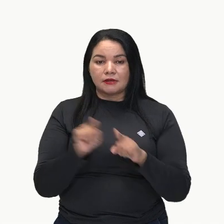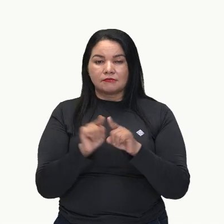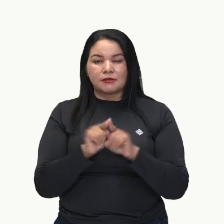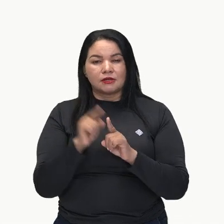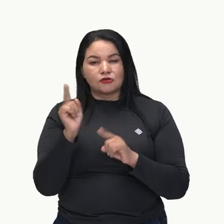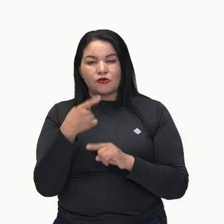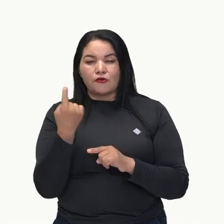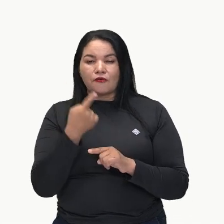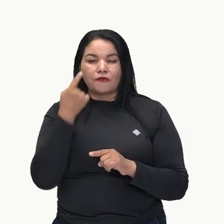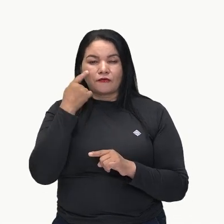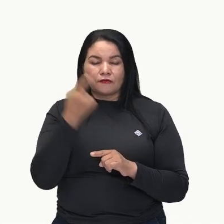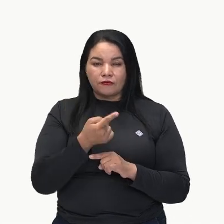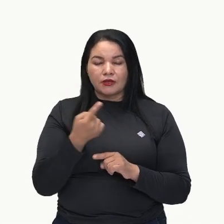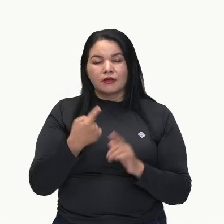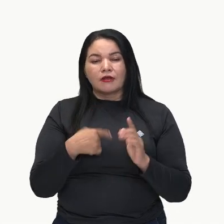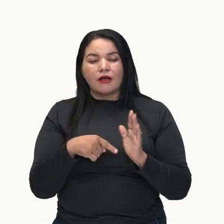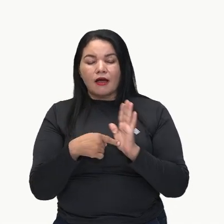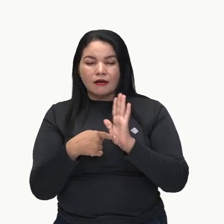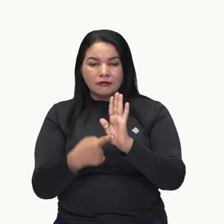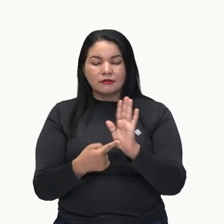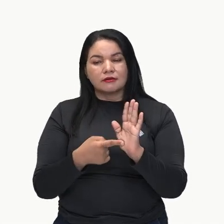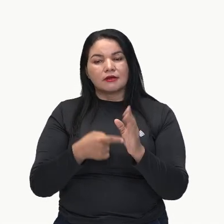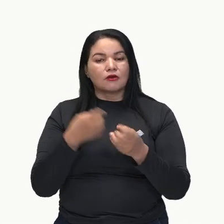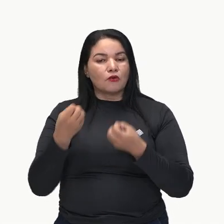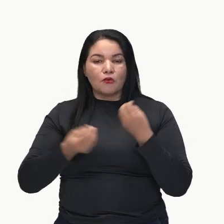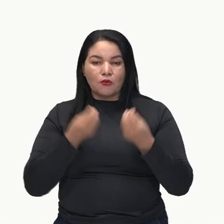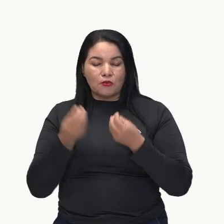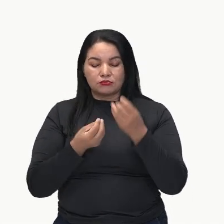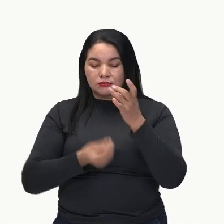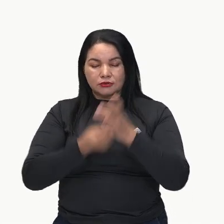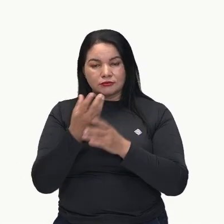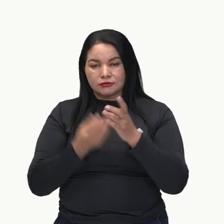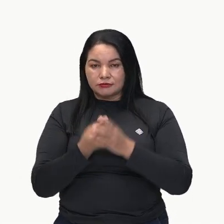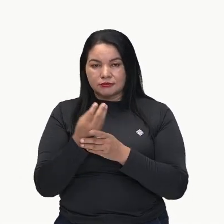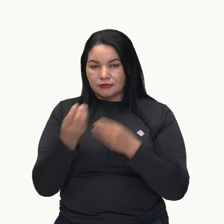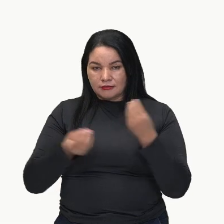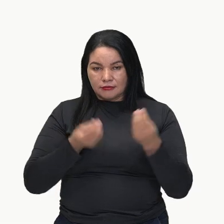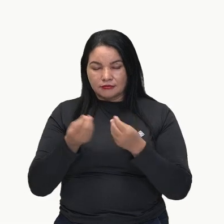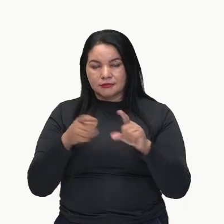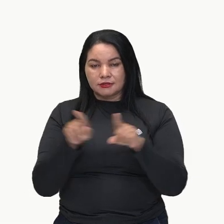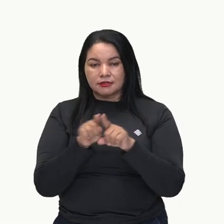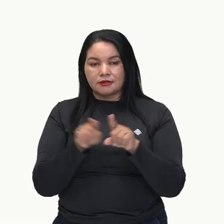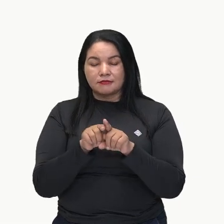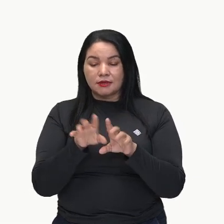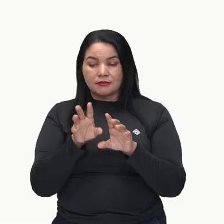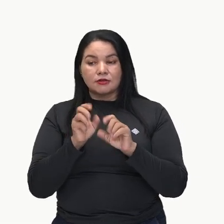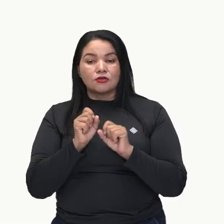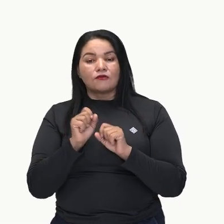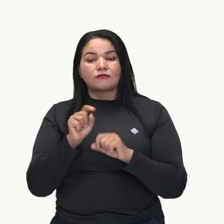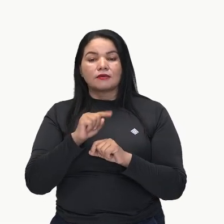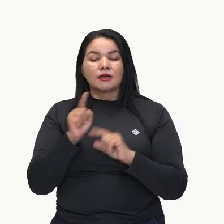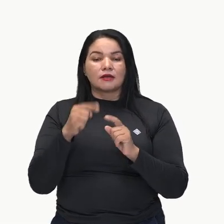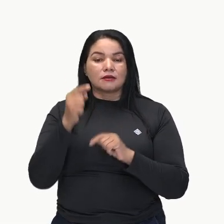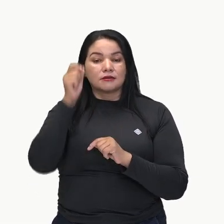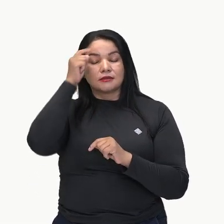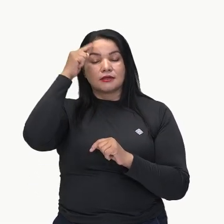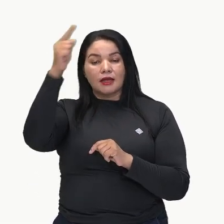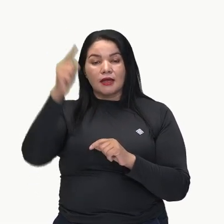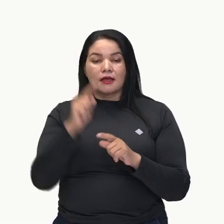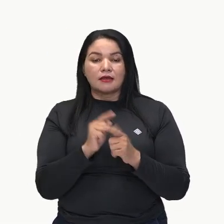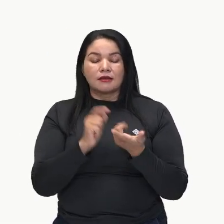visualizar como ela foi construída e possa se inspirar para escrever o nosso próprio texto, ok?